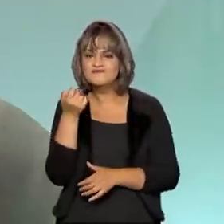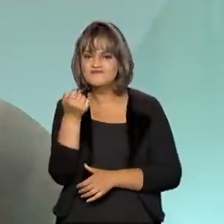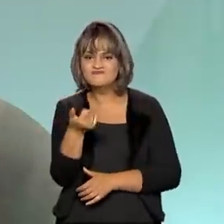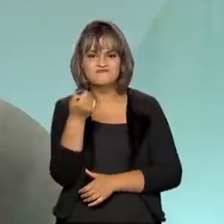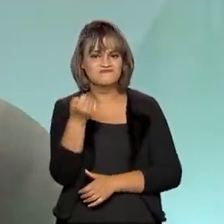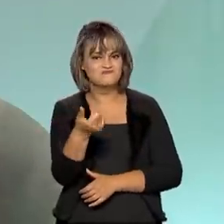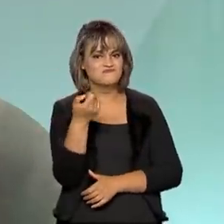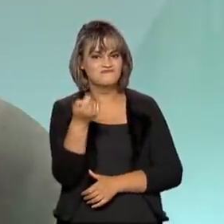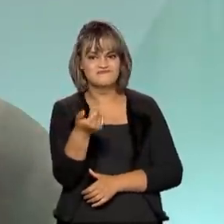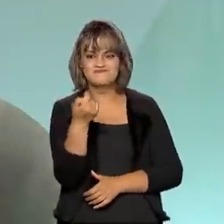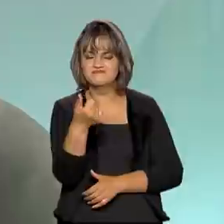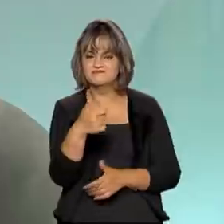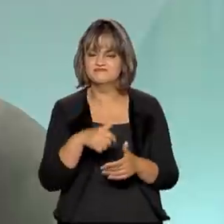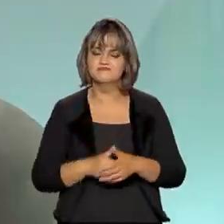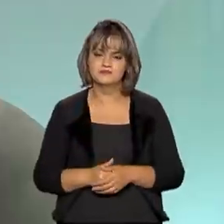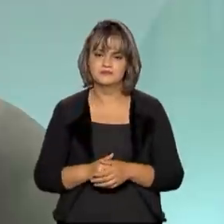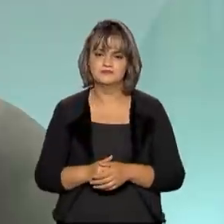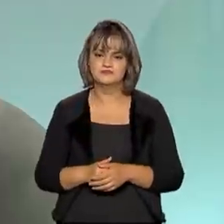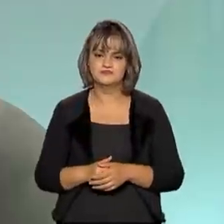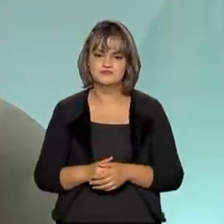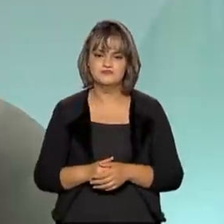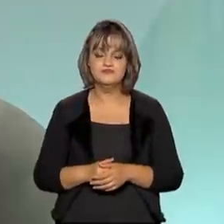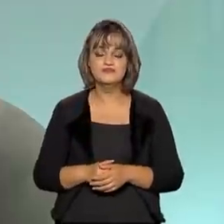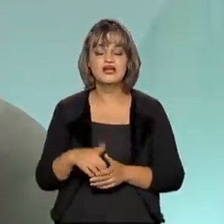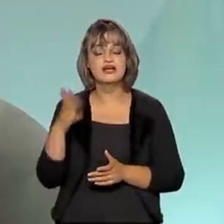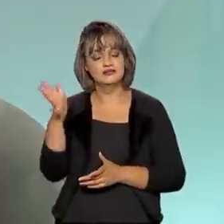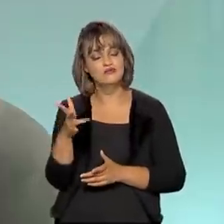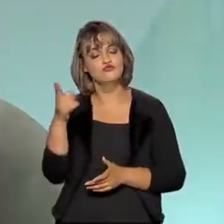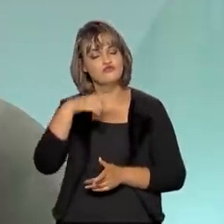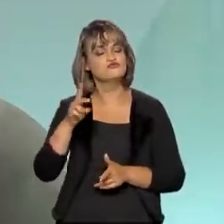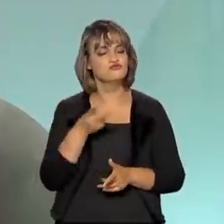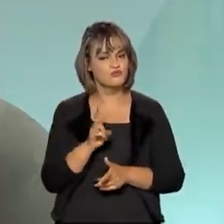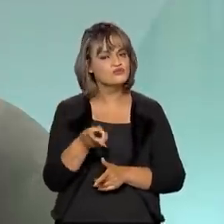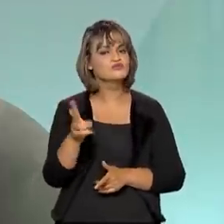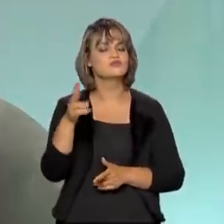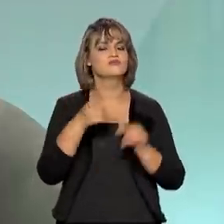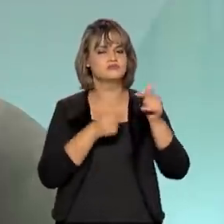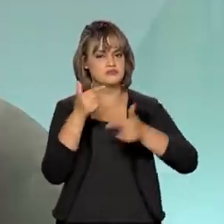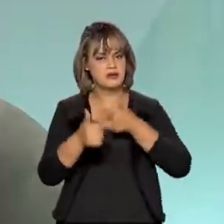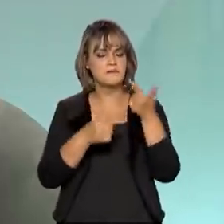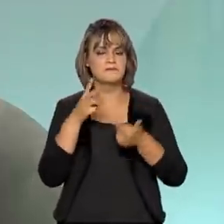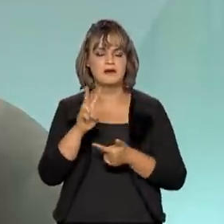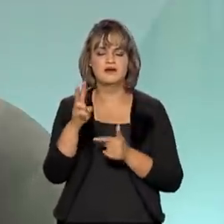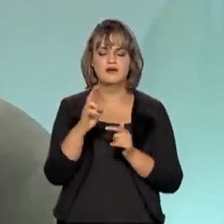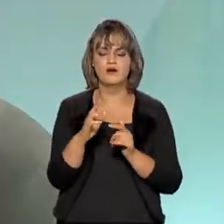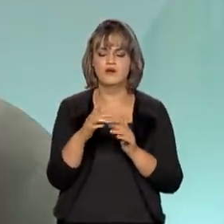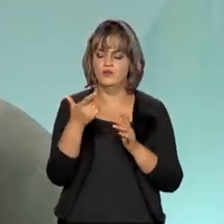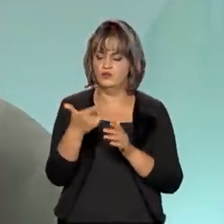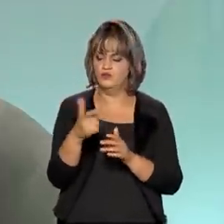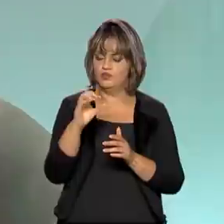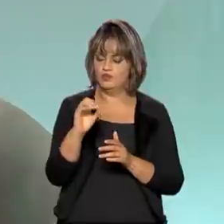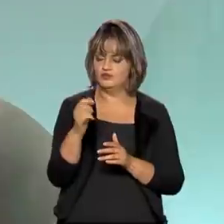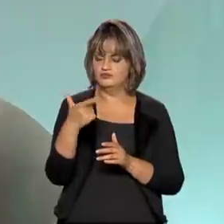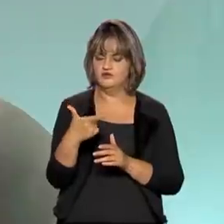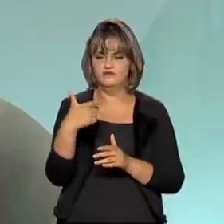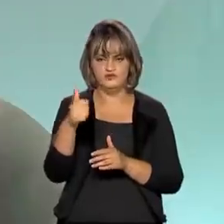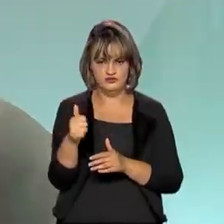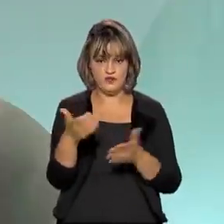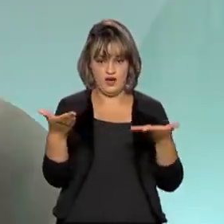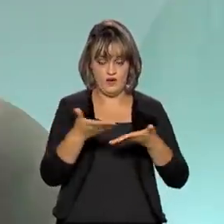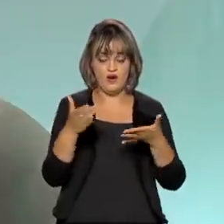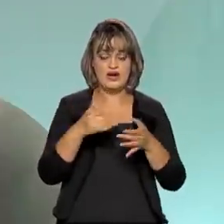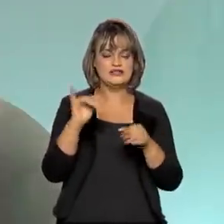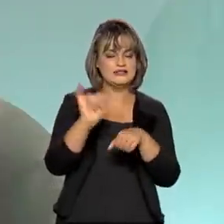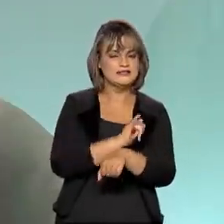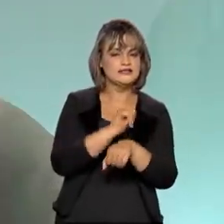histórico que nós temos. Então, nós continuamos e ao longo de 21, tomamos uma série de outras medidas